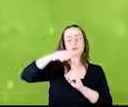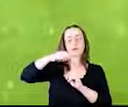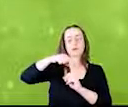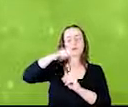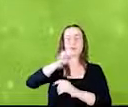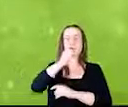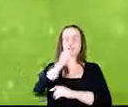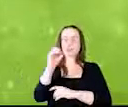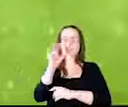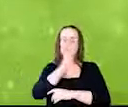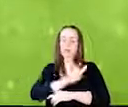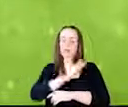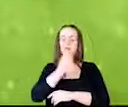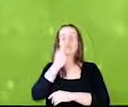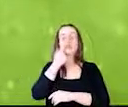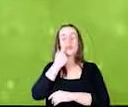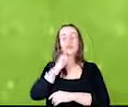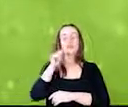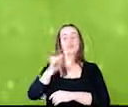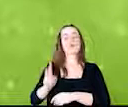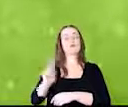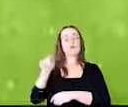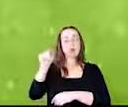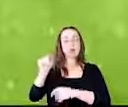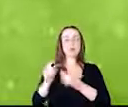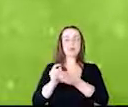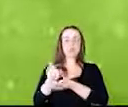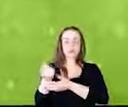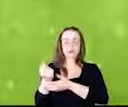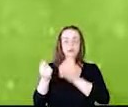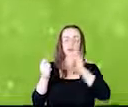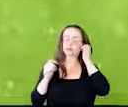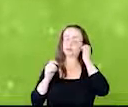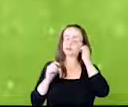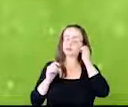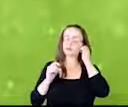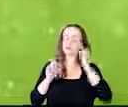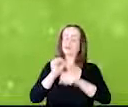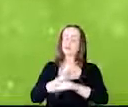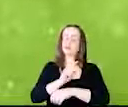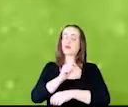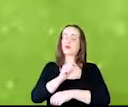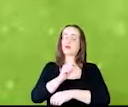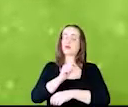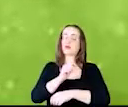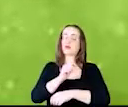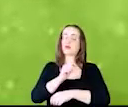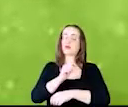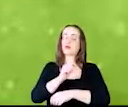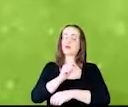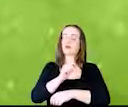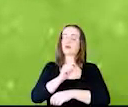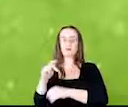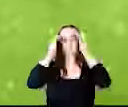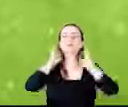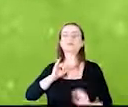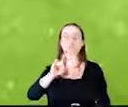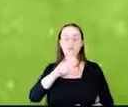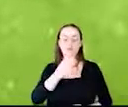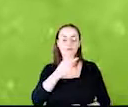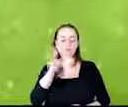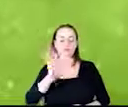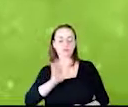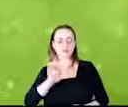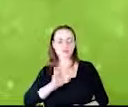e o valor desta área preservada, das reservas legais e das APPs, se valesse 20% do que vale uma